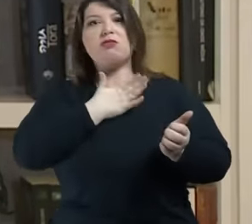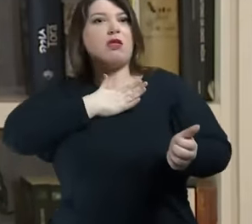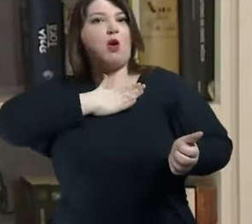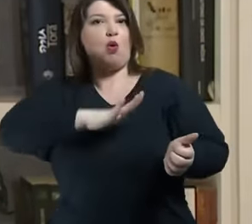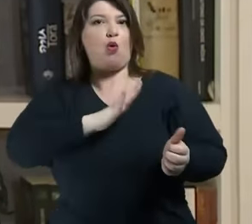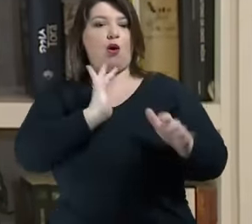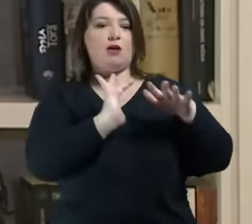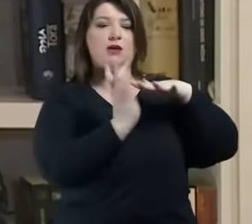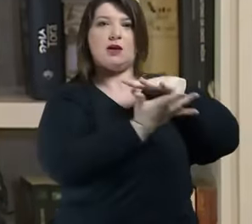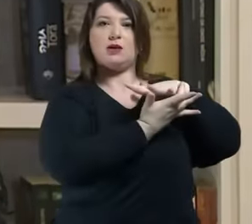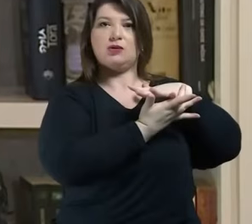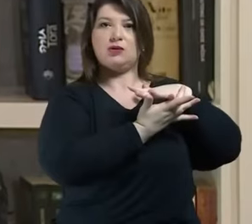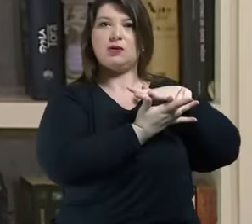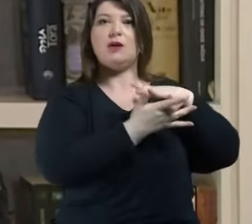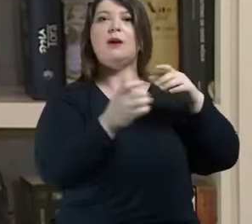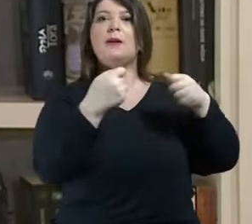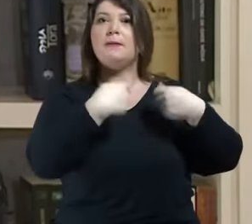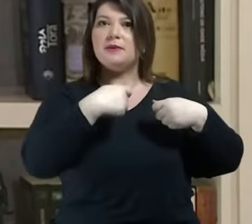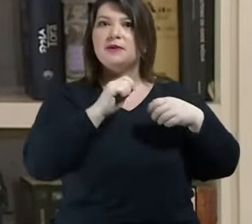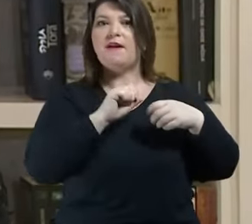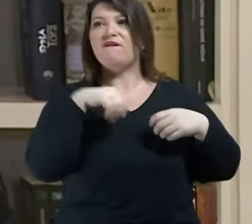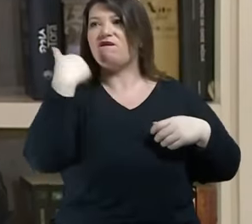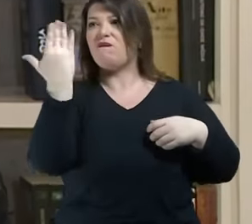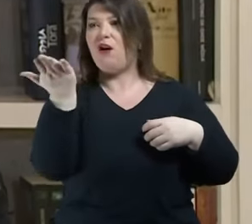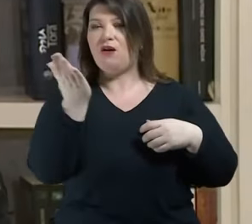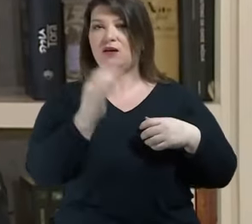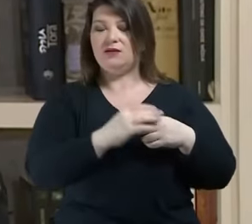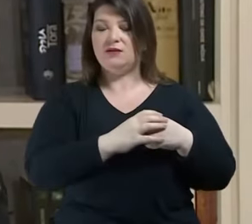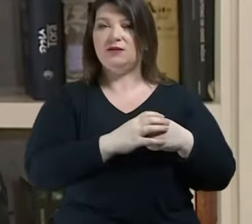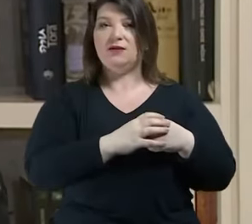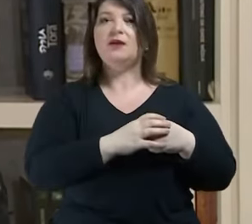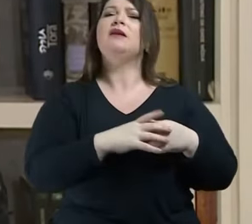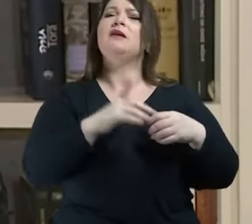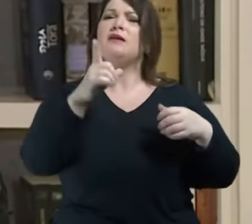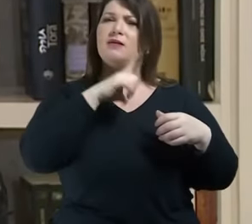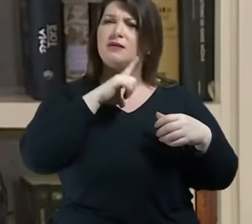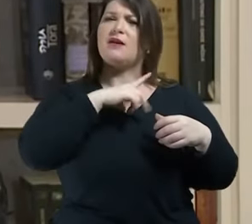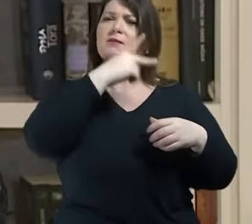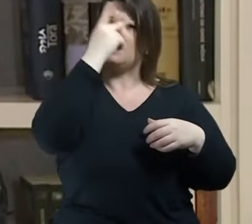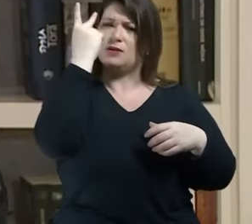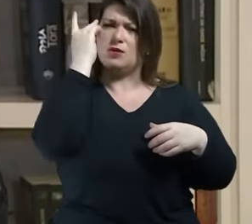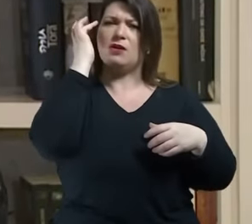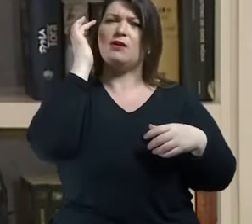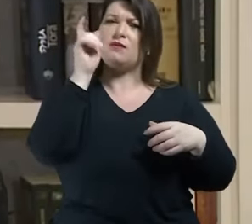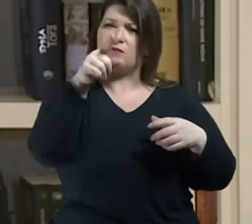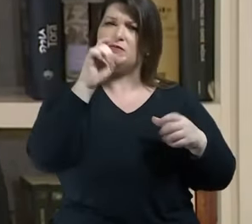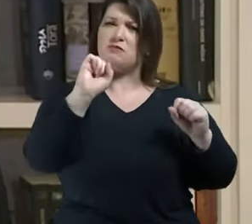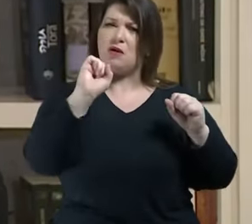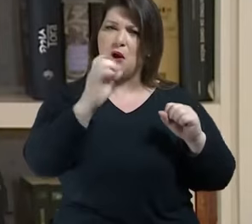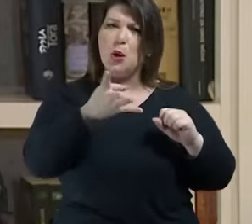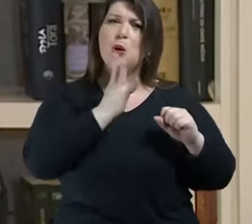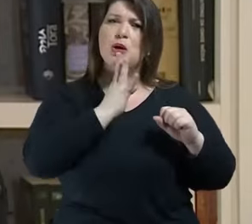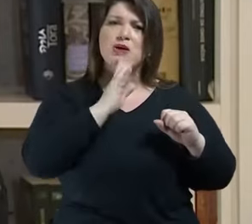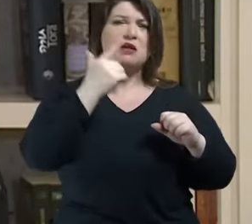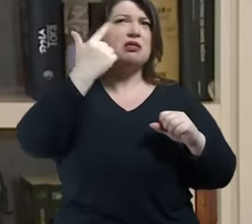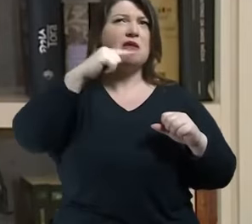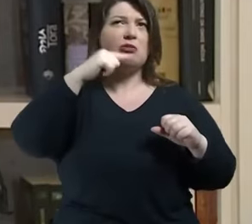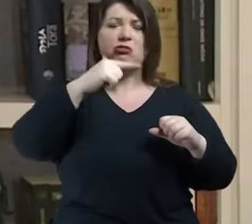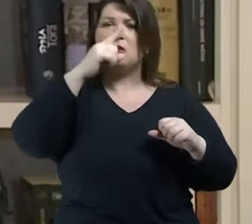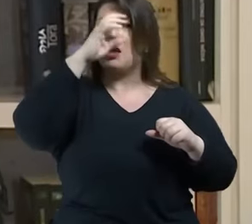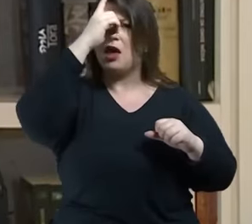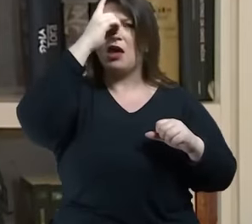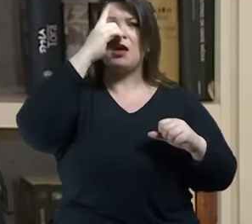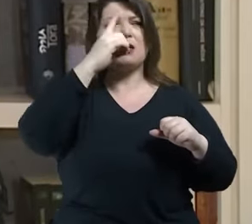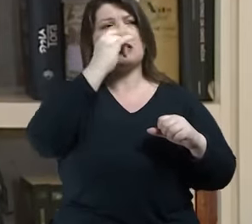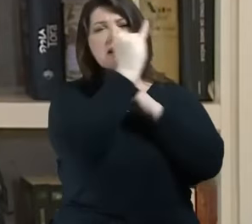fora delas claro existem pessoas você deve conhecer que não tem perfis que não usam a internet como